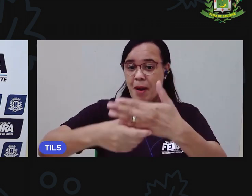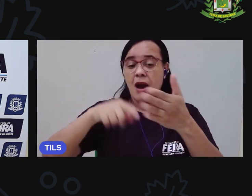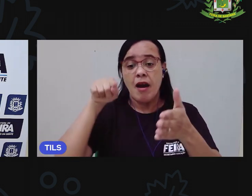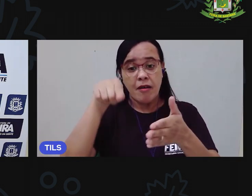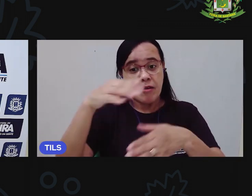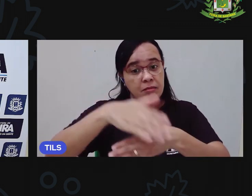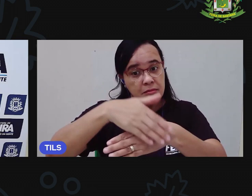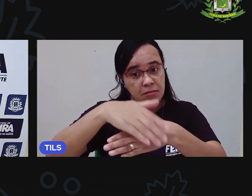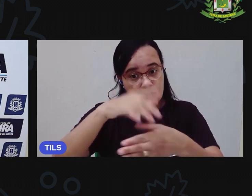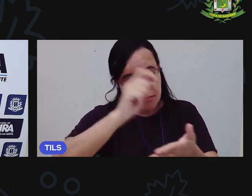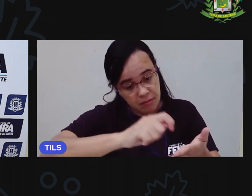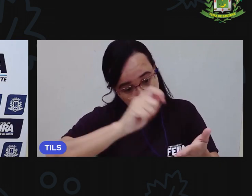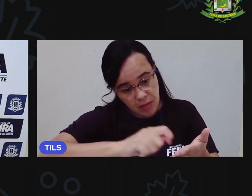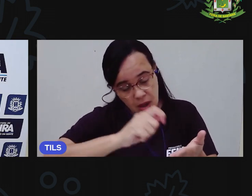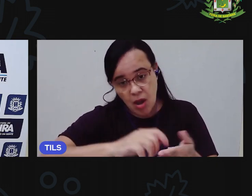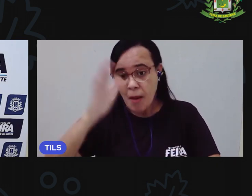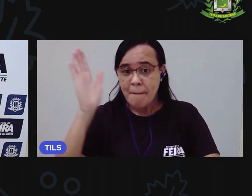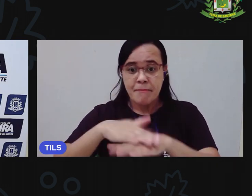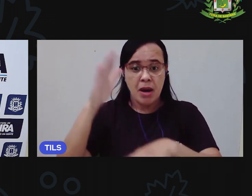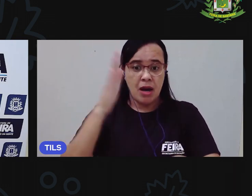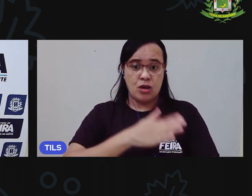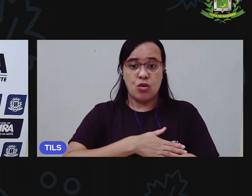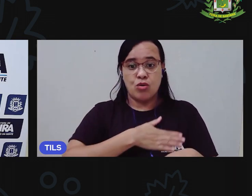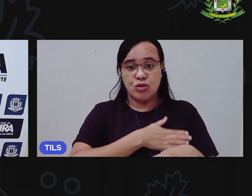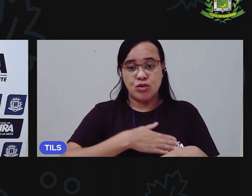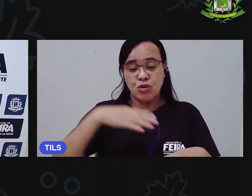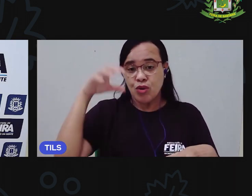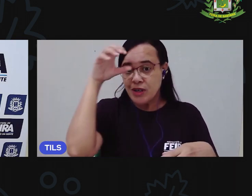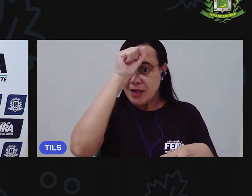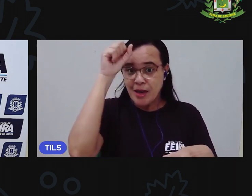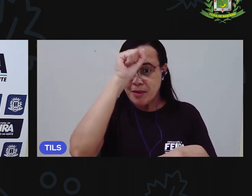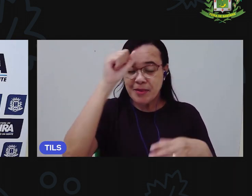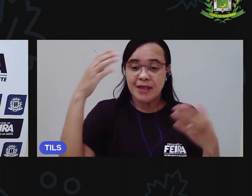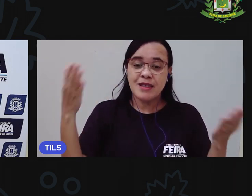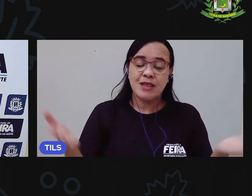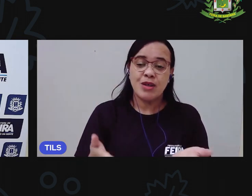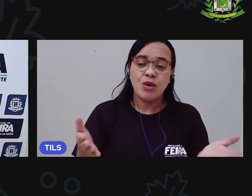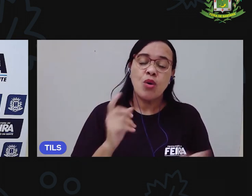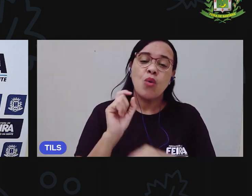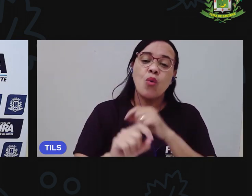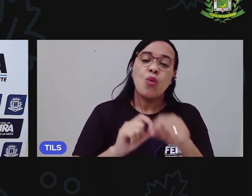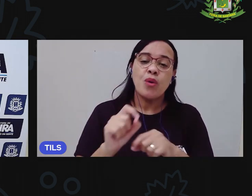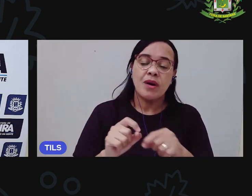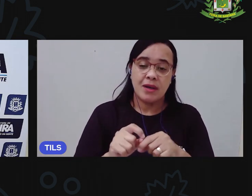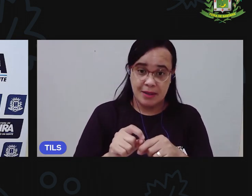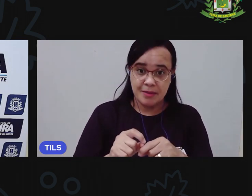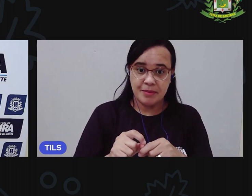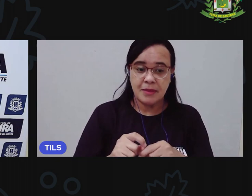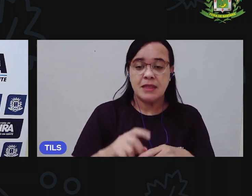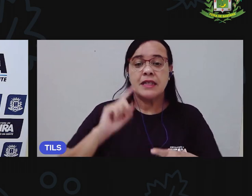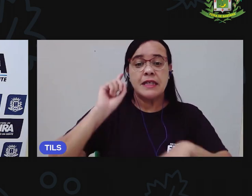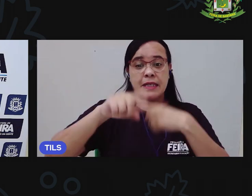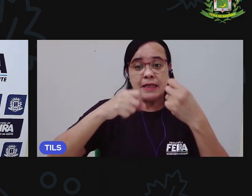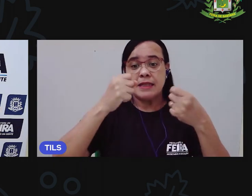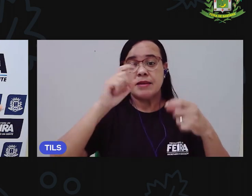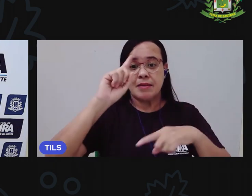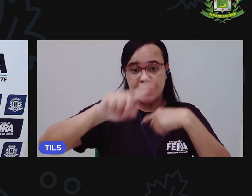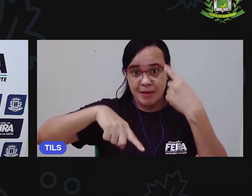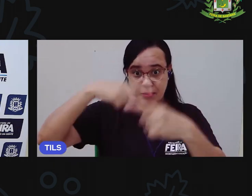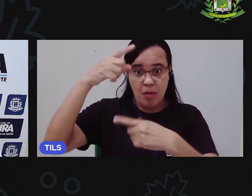você aprendeu na aula de hoje. A gente vai se ver agora só na próxima aula. Um beijo grande.